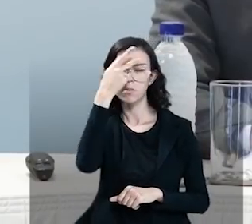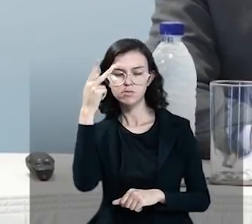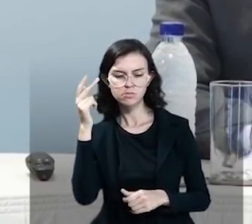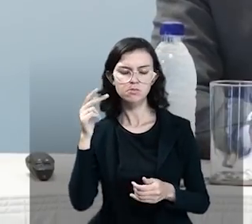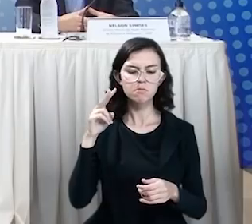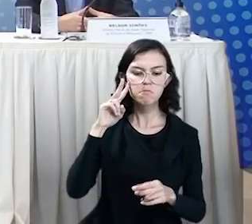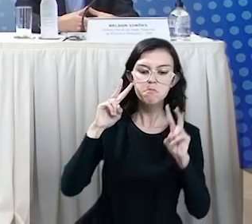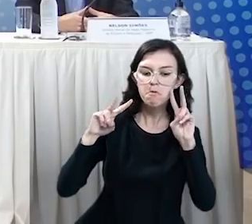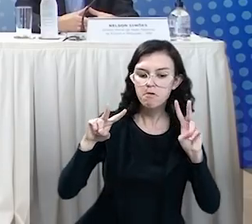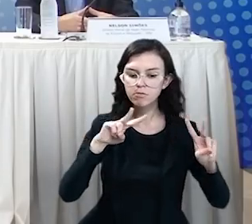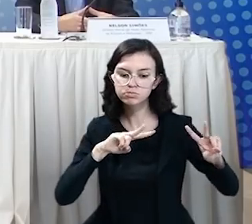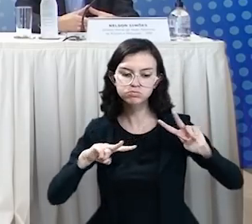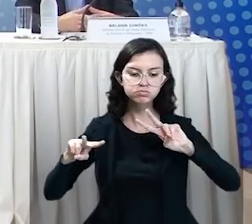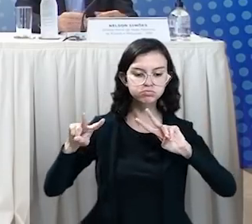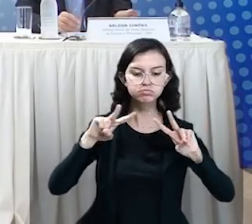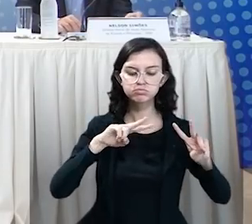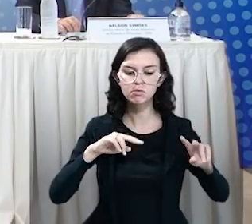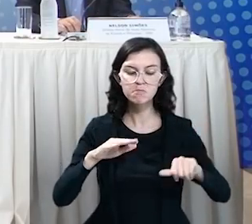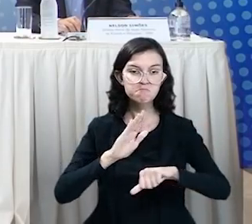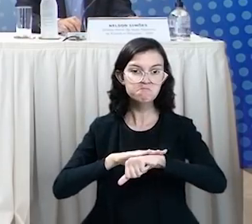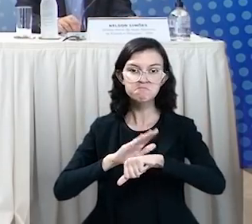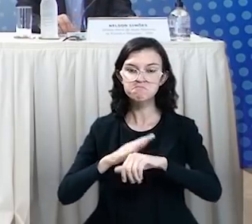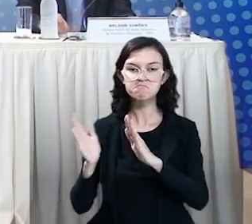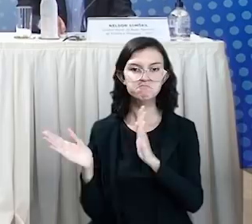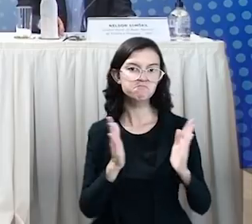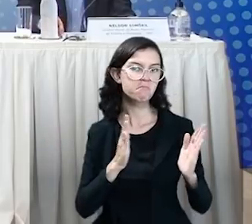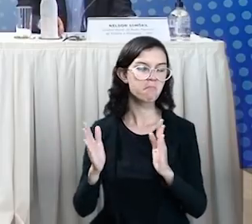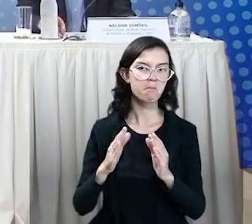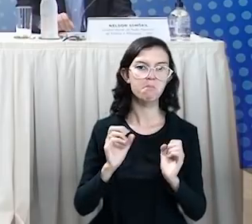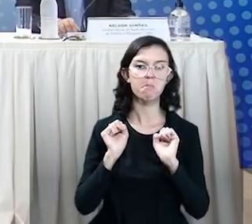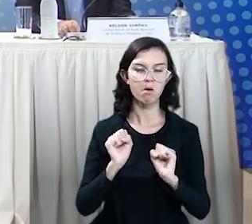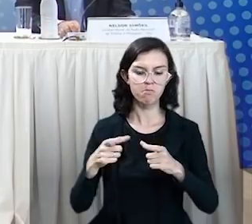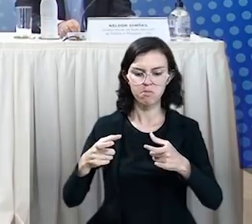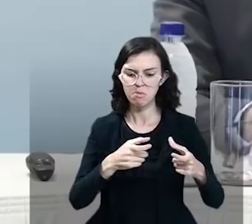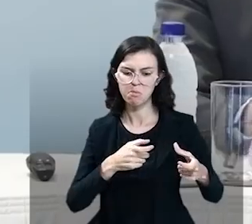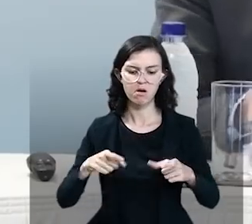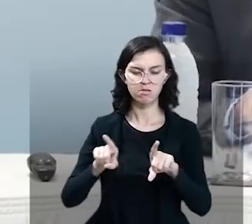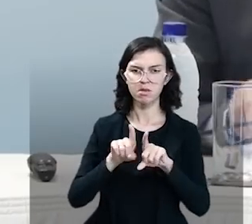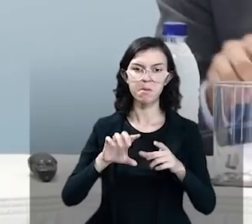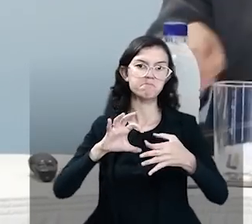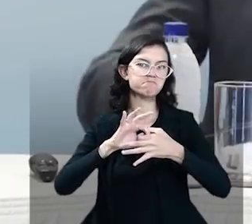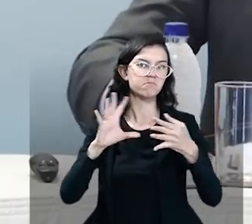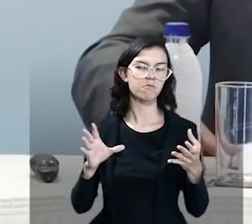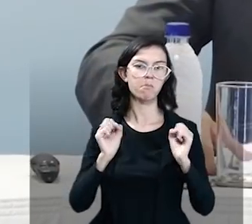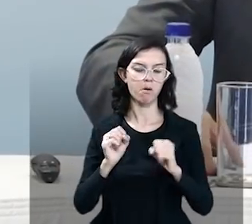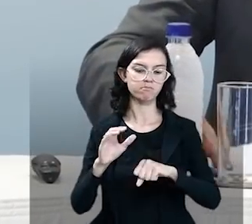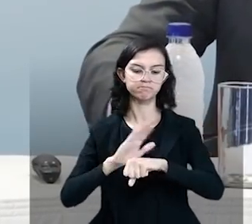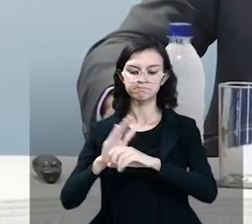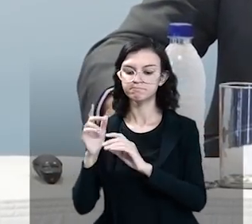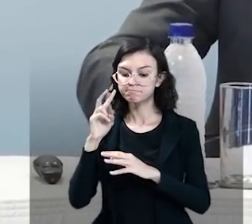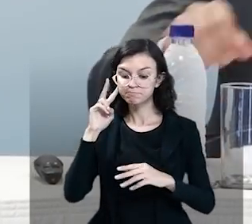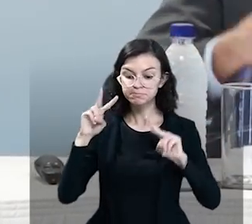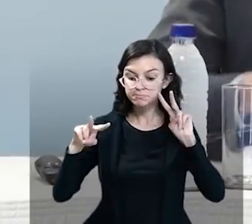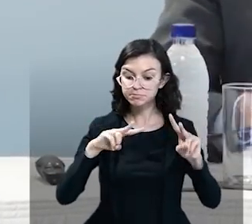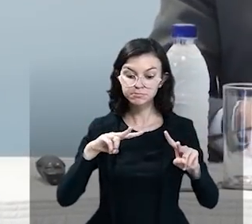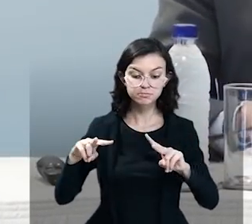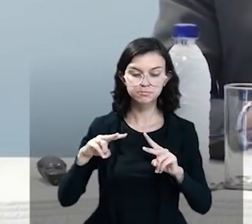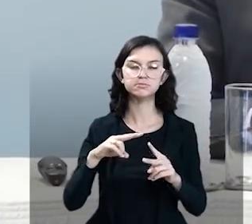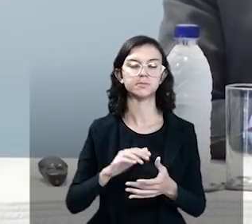materiais em qualquer lugar e a qualquer hora. O Eduplay foi